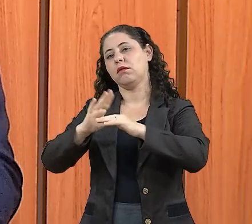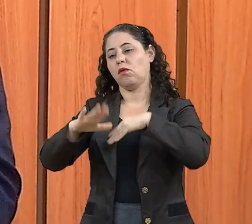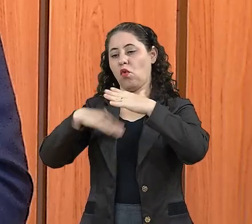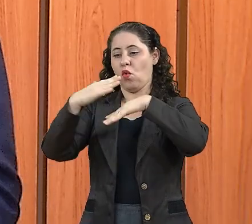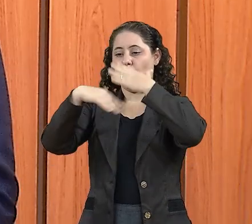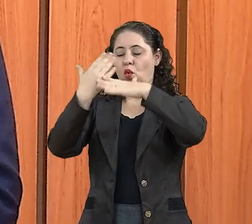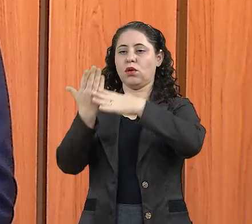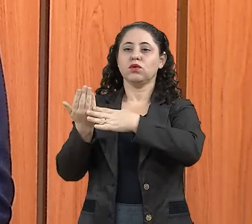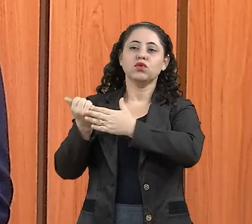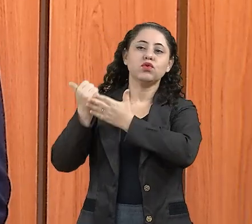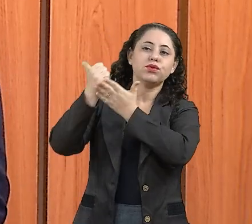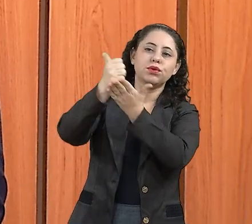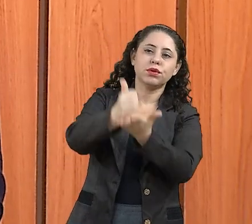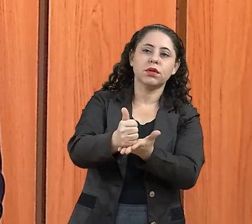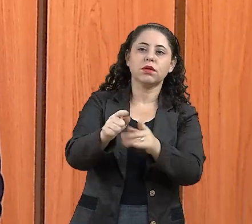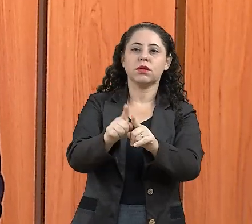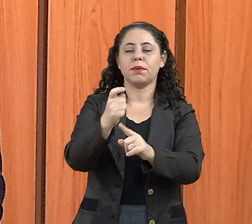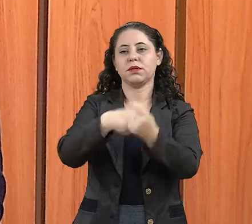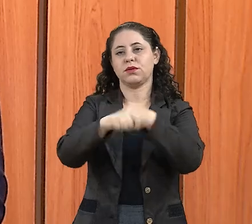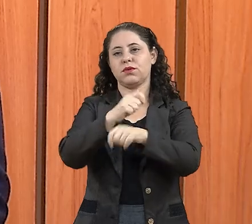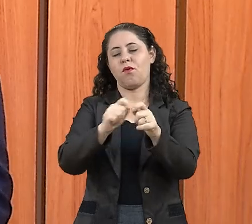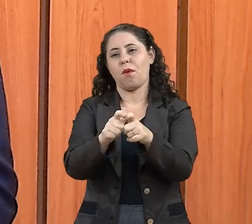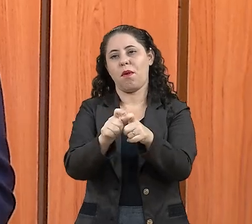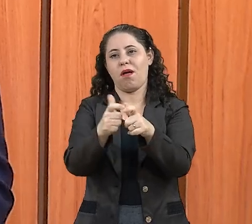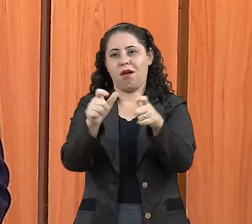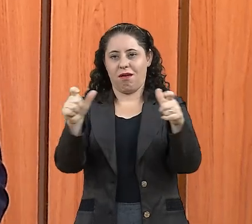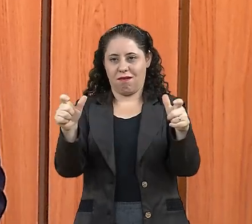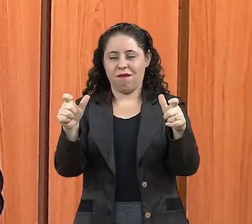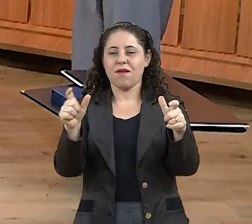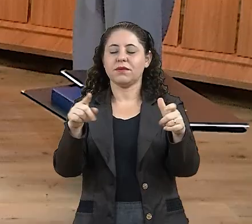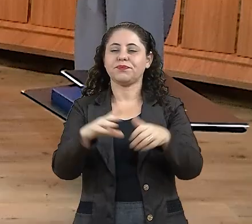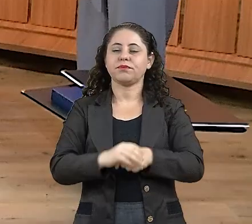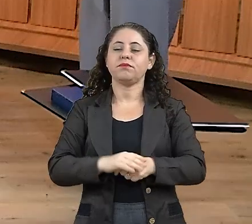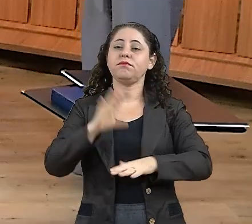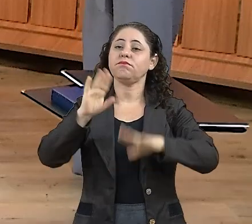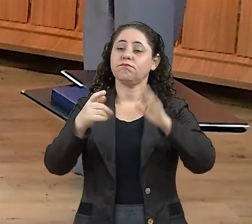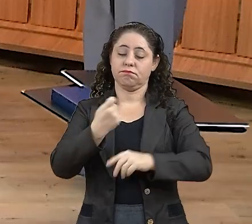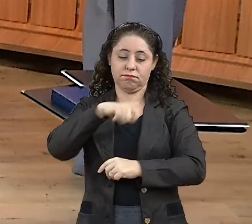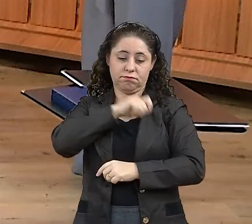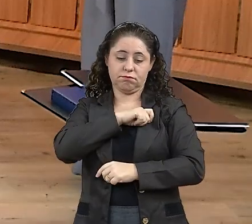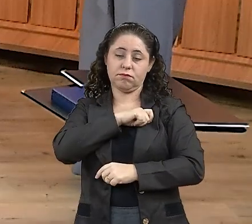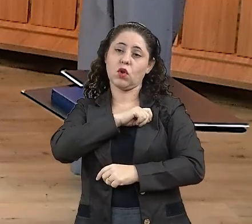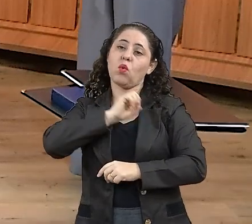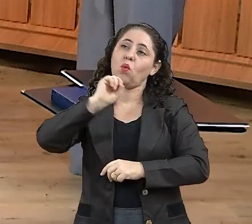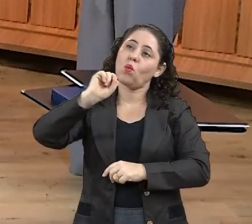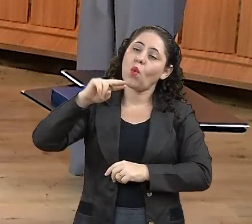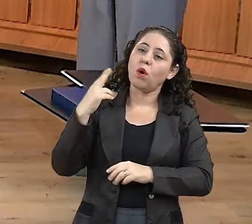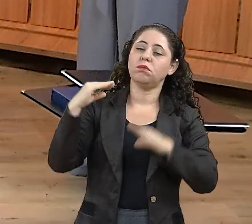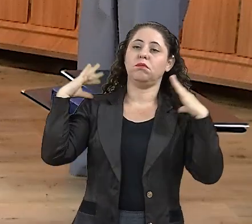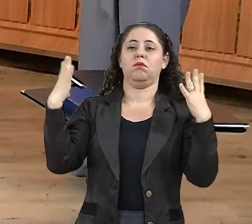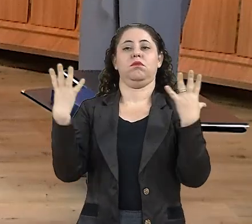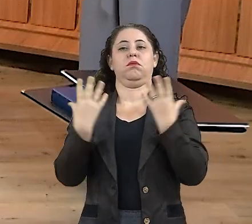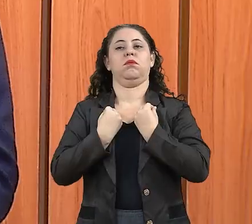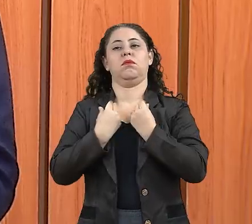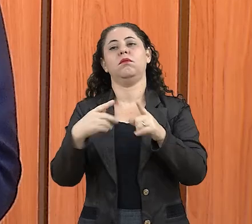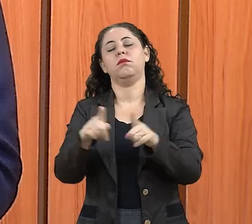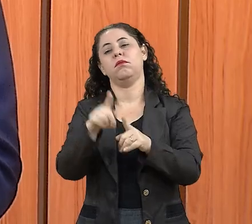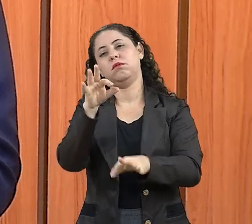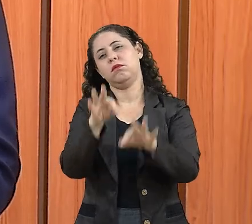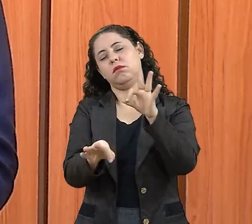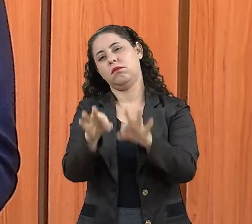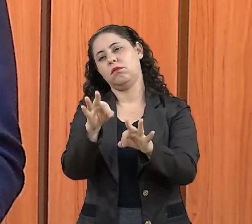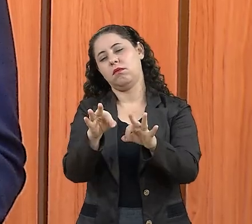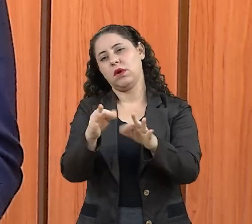ajudam a contribuir com o desenvolvimento do estado, né? Pode ser um fiscal de rendas, pode ser um magistrado, pode ser um